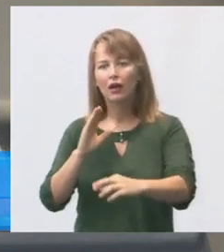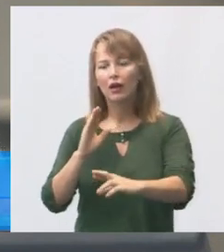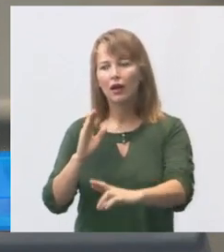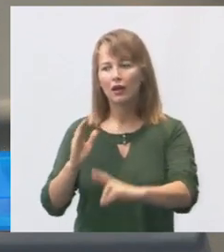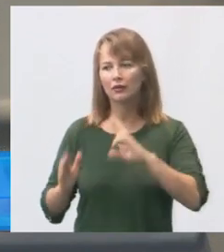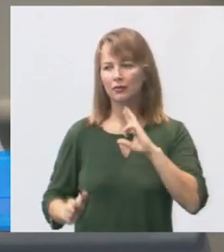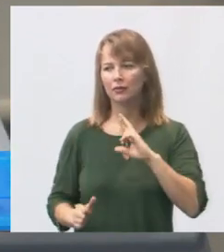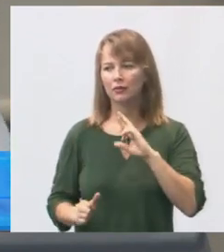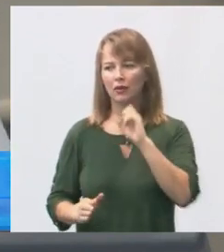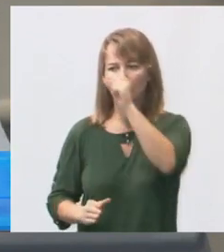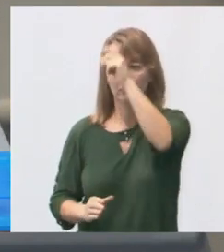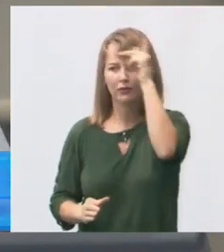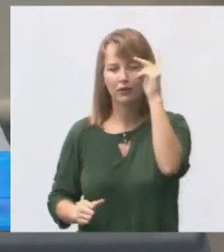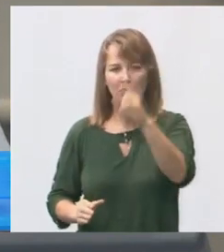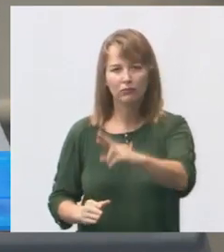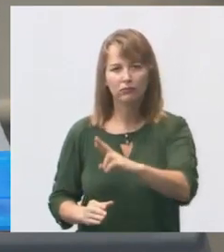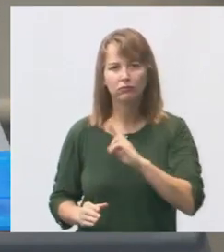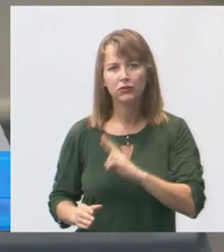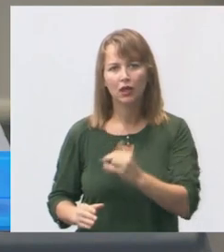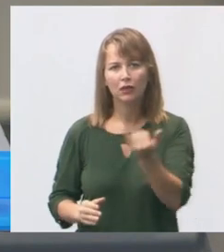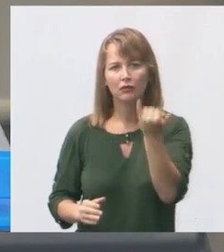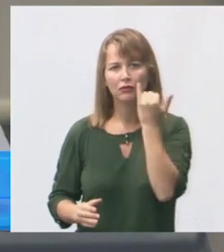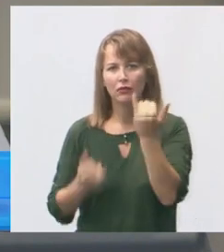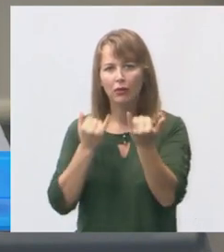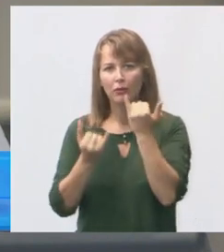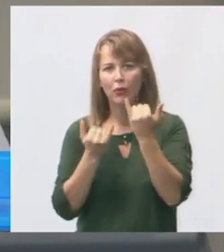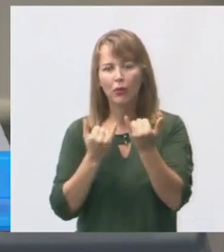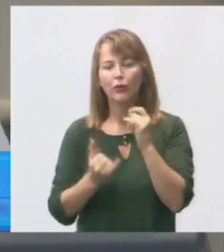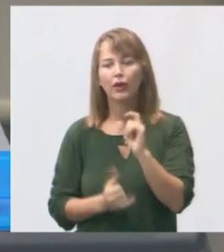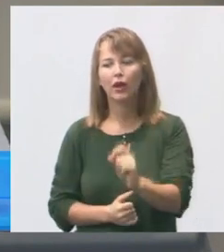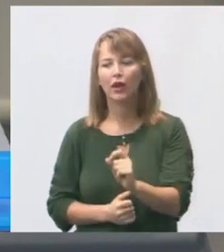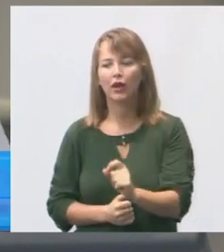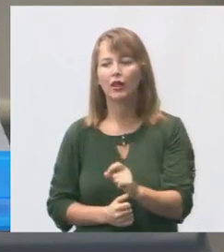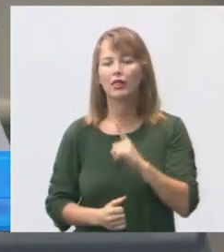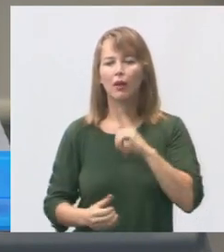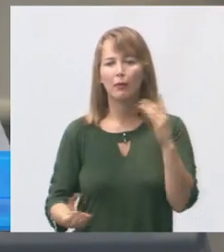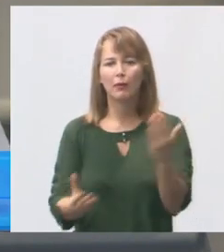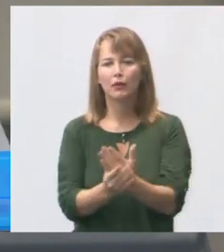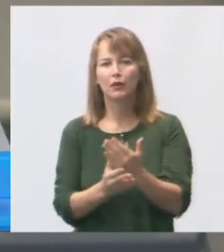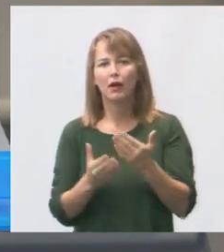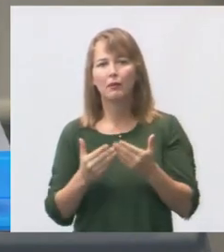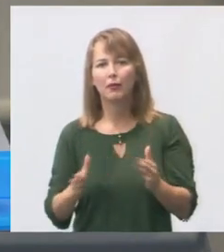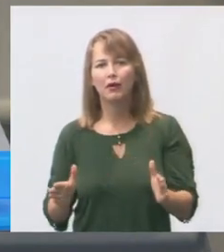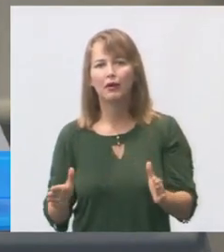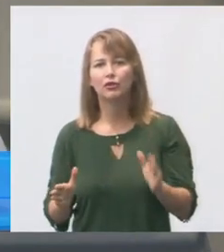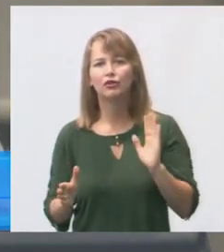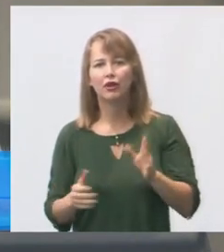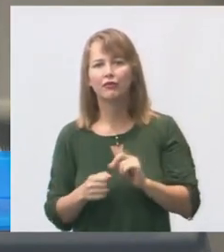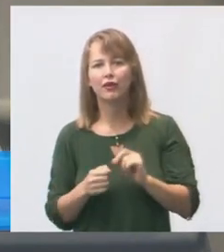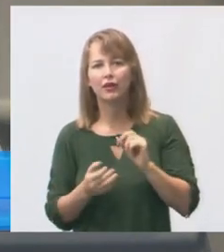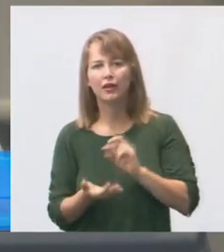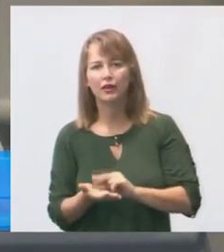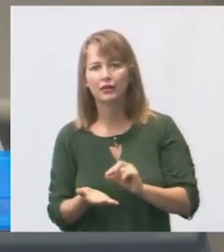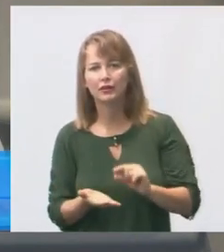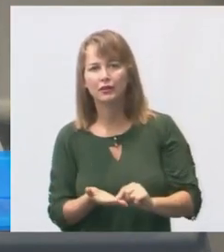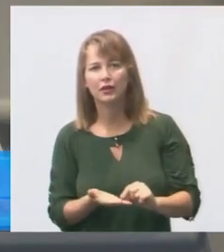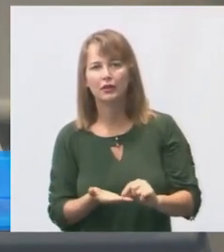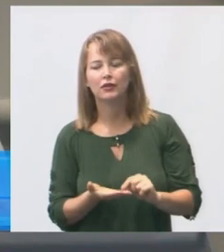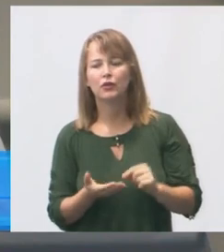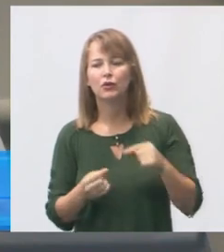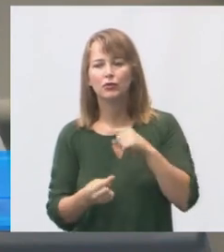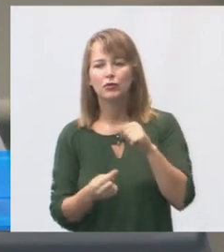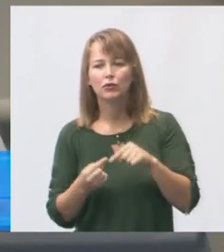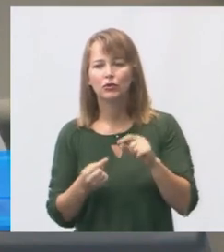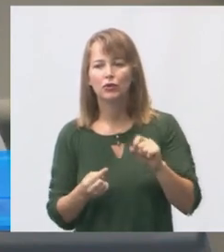informando que já tem um processo aberto e foi realizada a licitação com o objetivo de